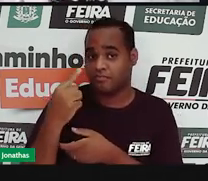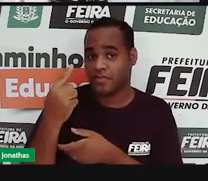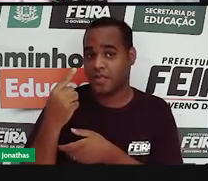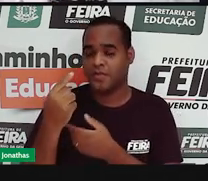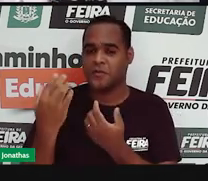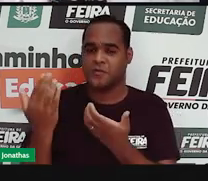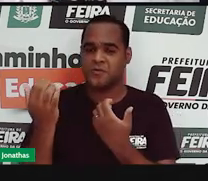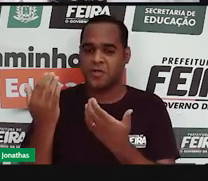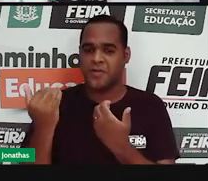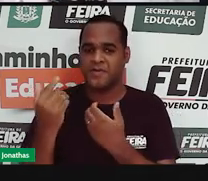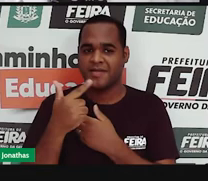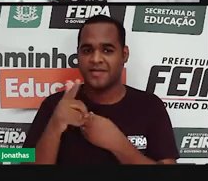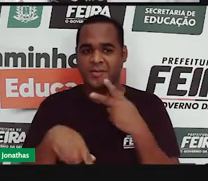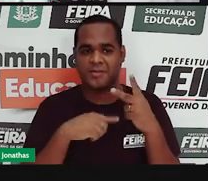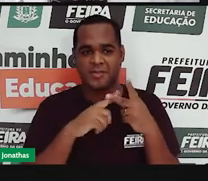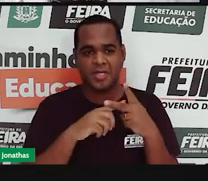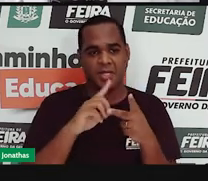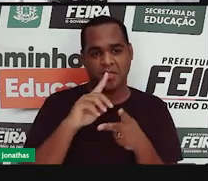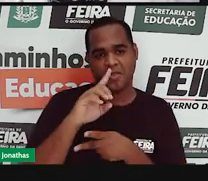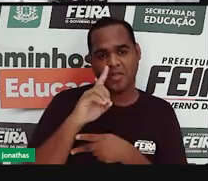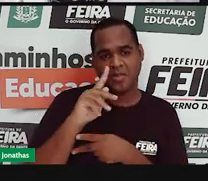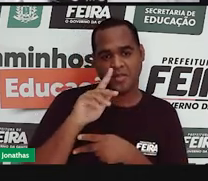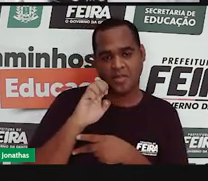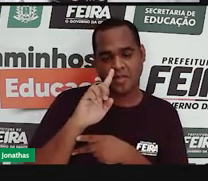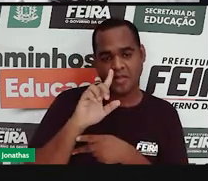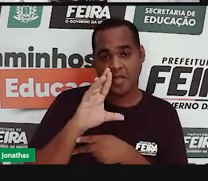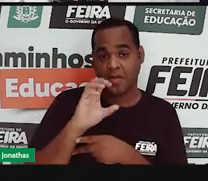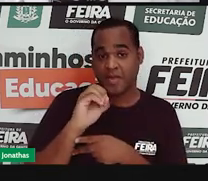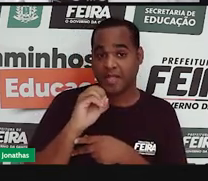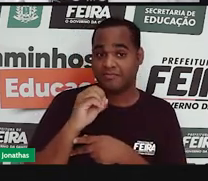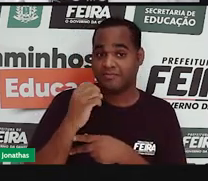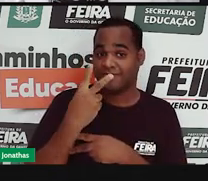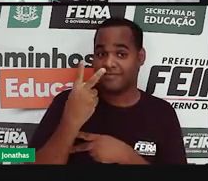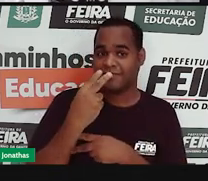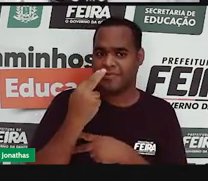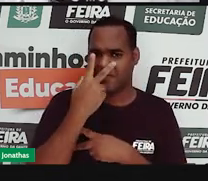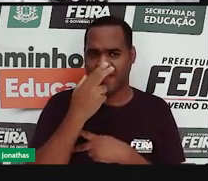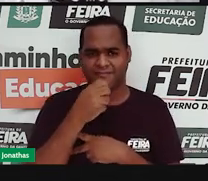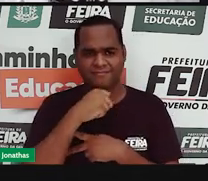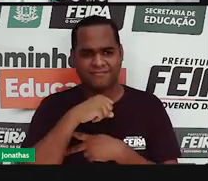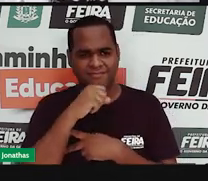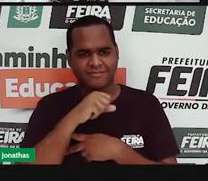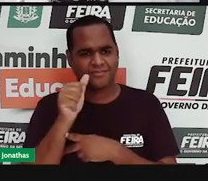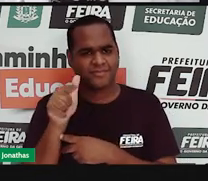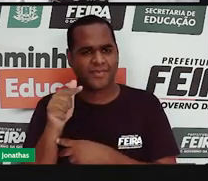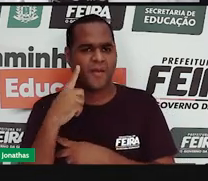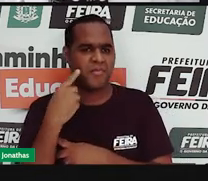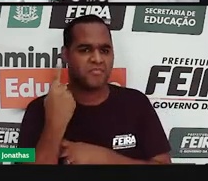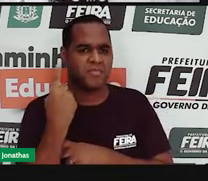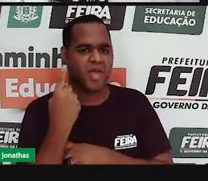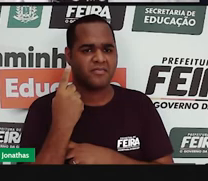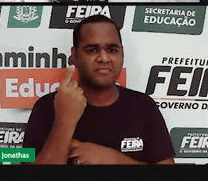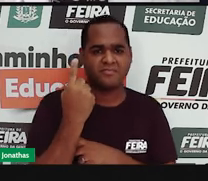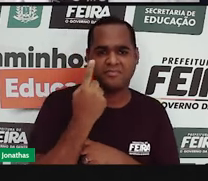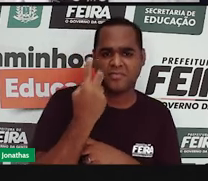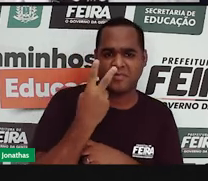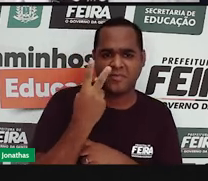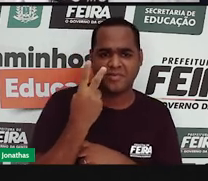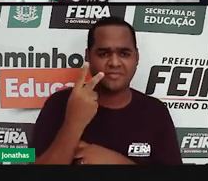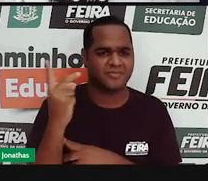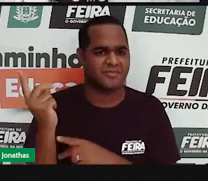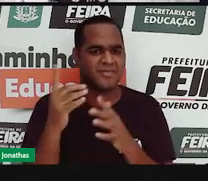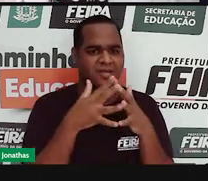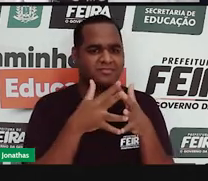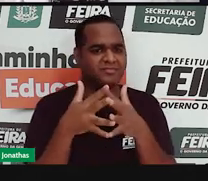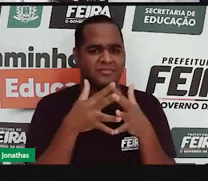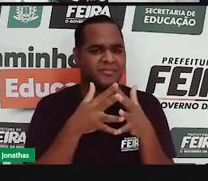Pedro II é sempre apresentado como mais velho, muita gente se confunde, pensa que esse é o segundo, esse é o primeiro e esse é o segundo.